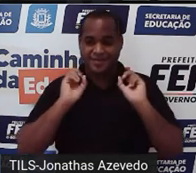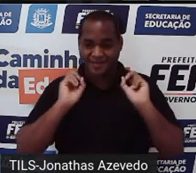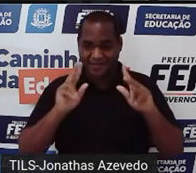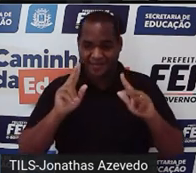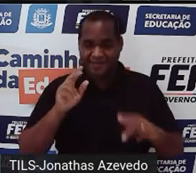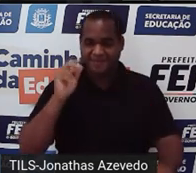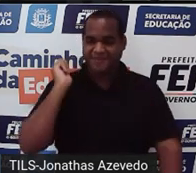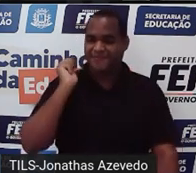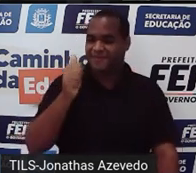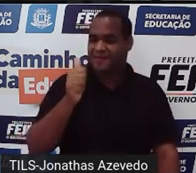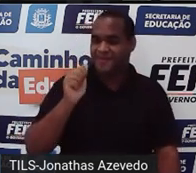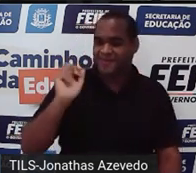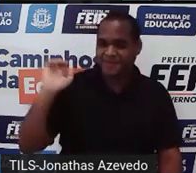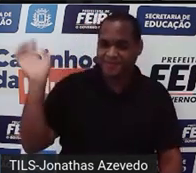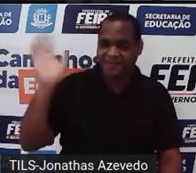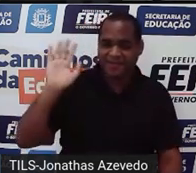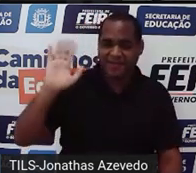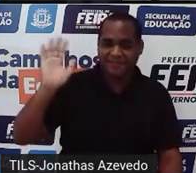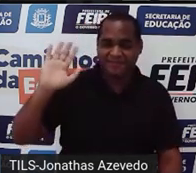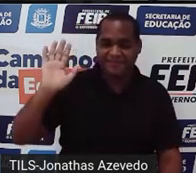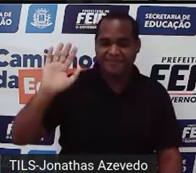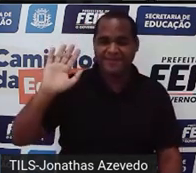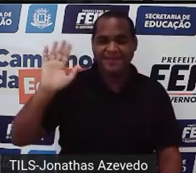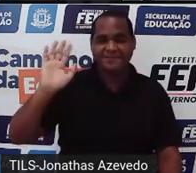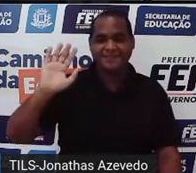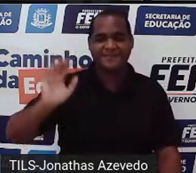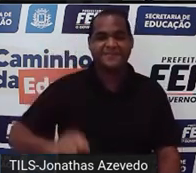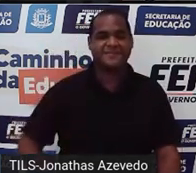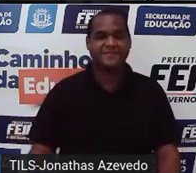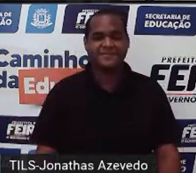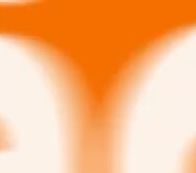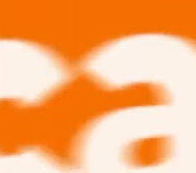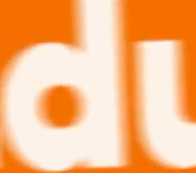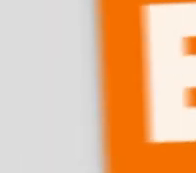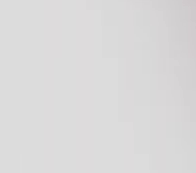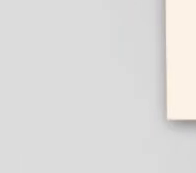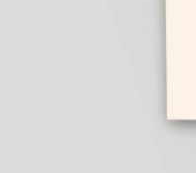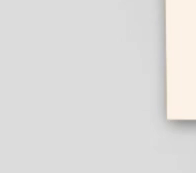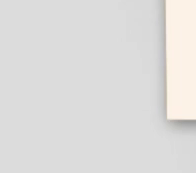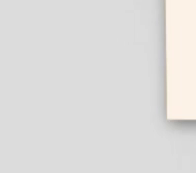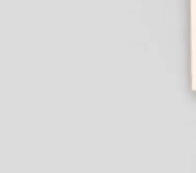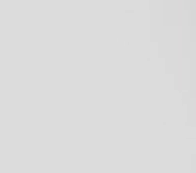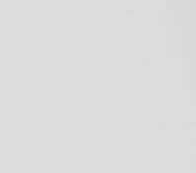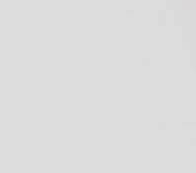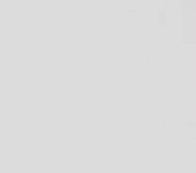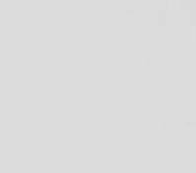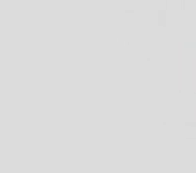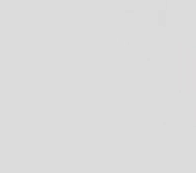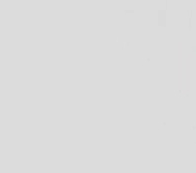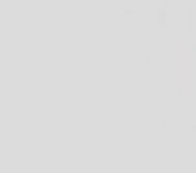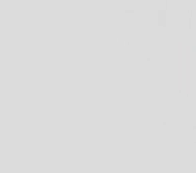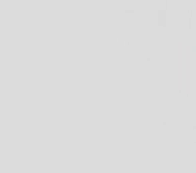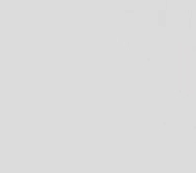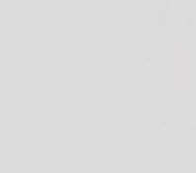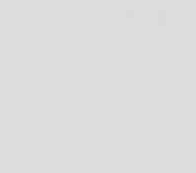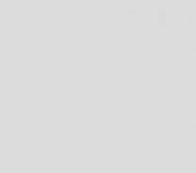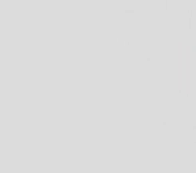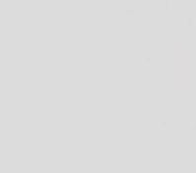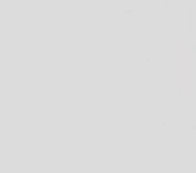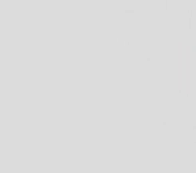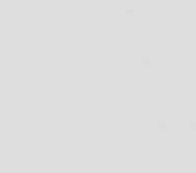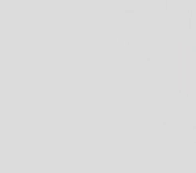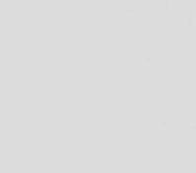é isso aí valeu bye bye até logo tchau tchau tchau tchau tchau Legenda Adriana